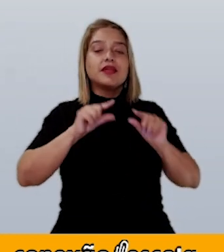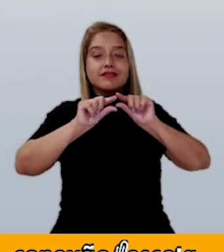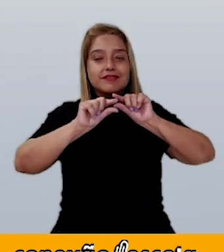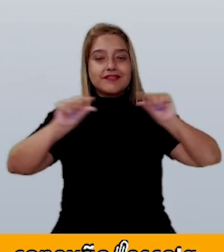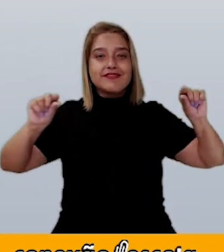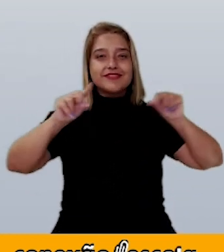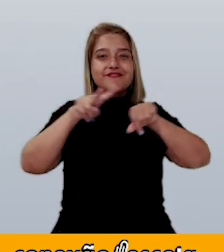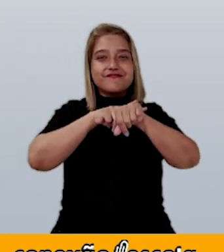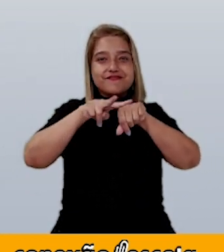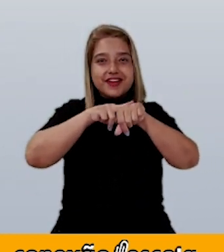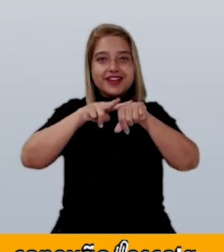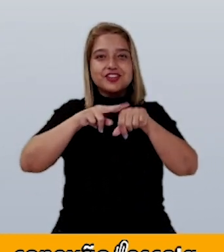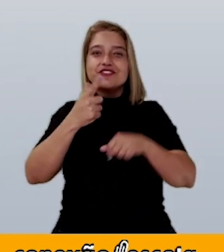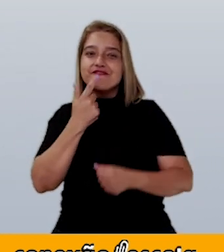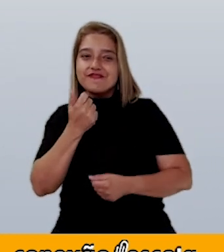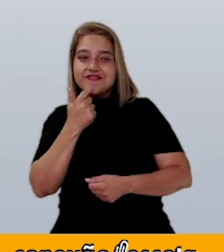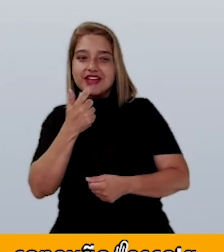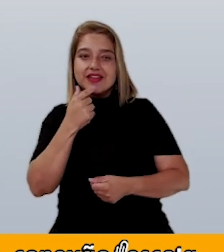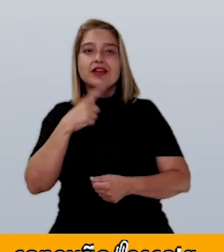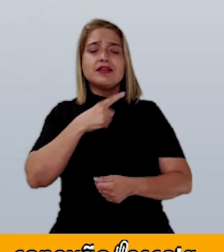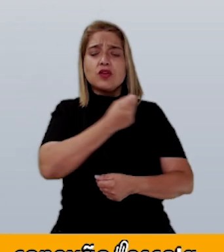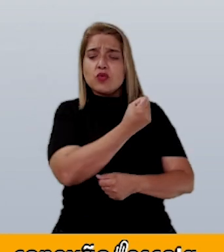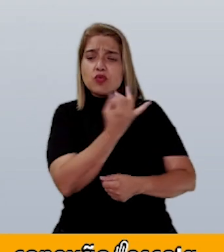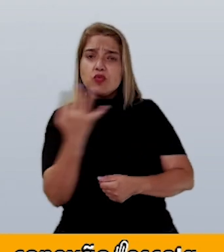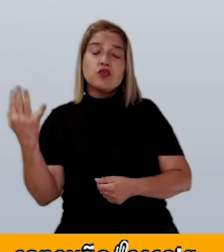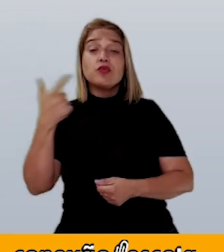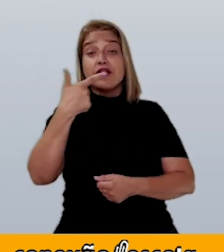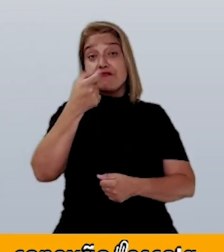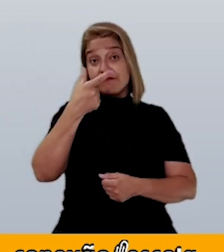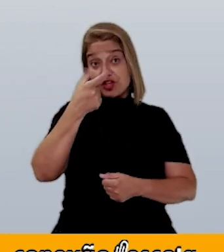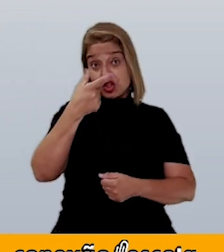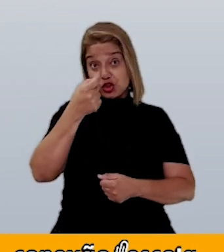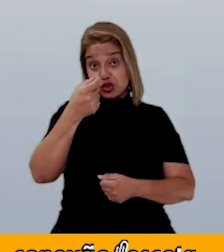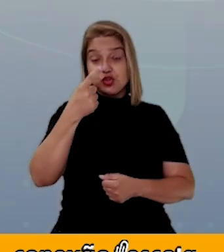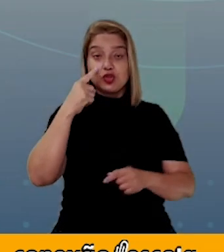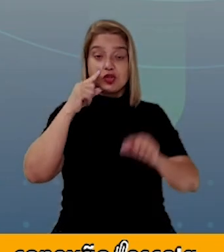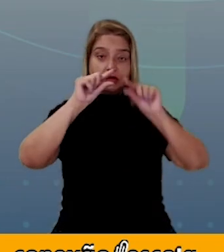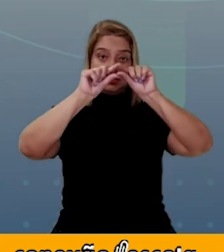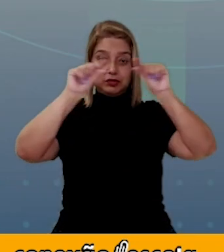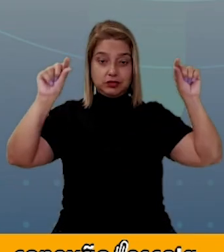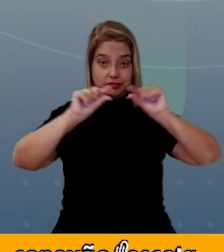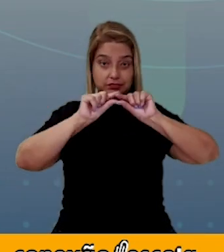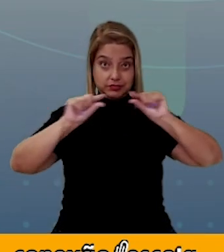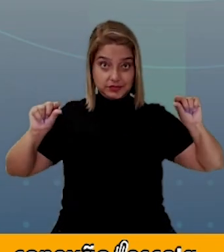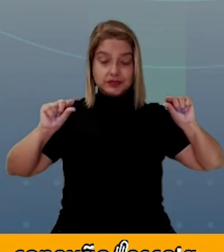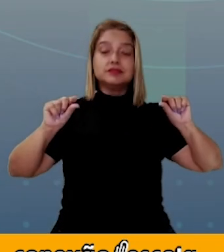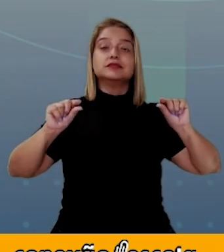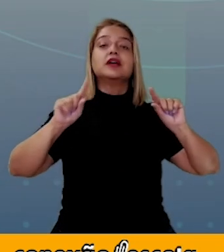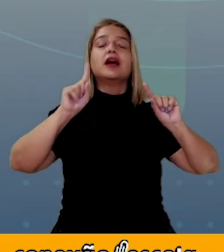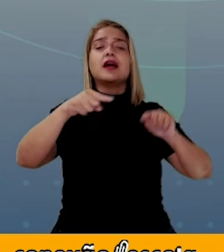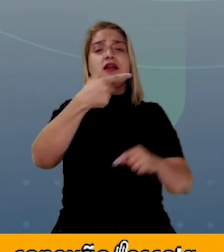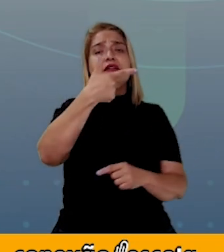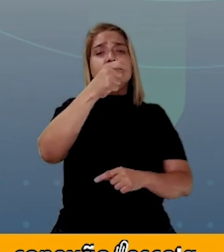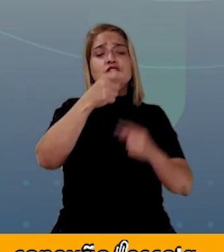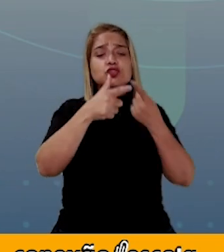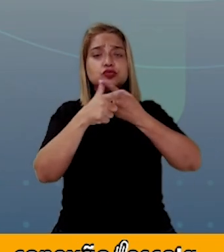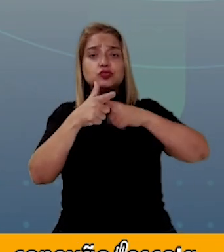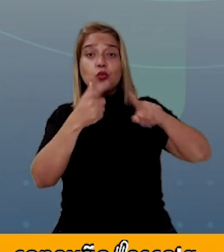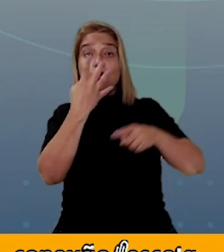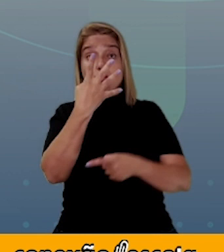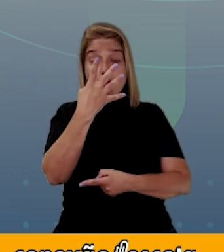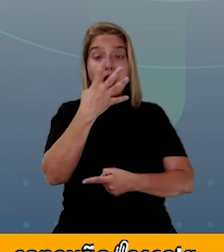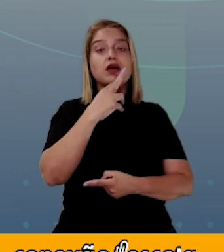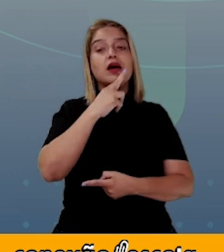tenho vinte quadradinhos nessas duas linhas. Vinte dividido por quatro vai me dar o total